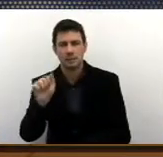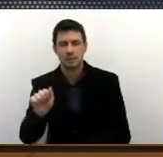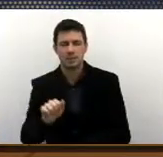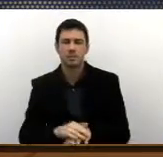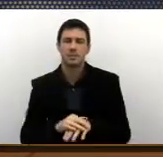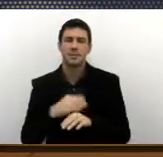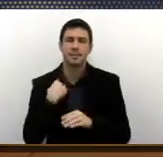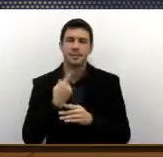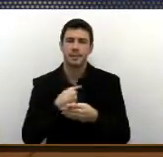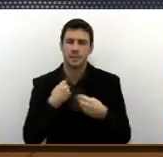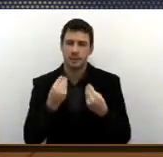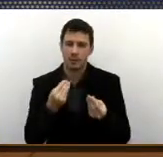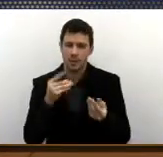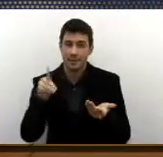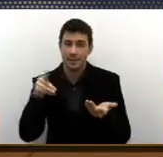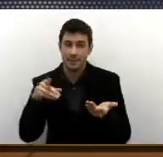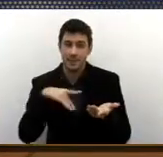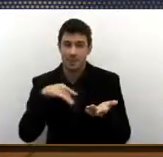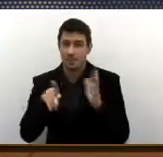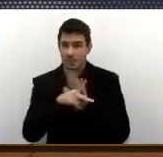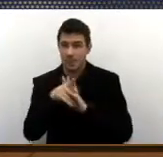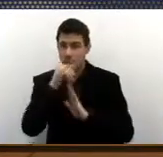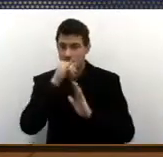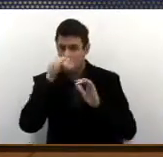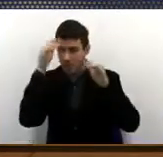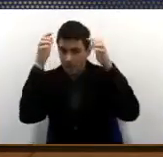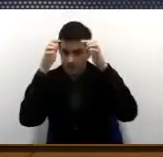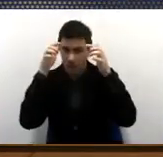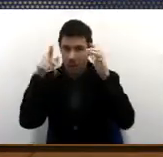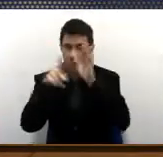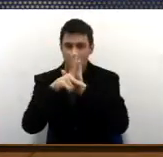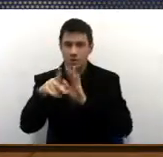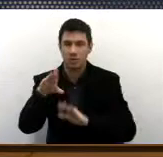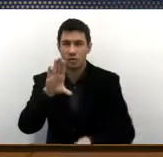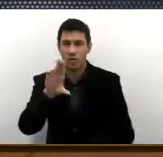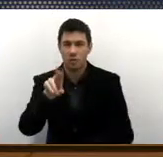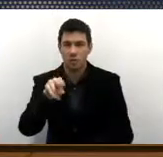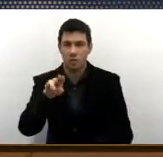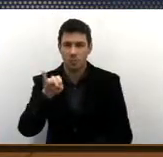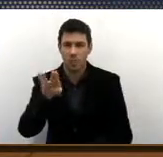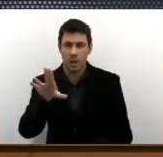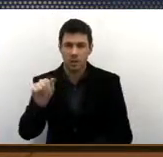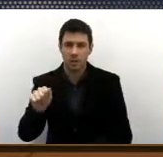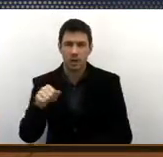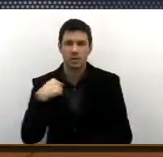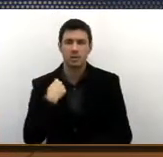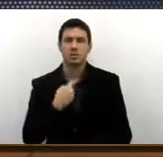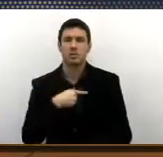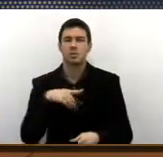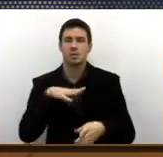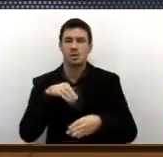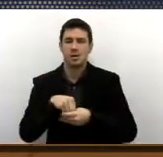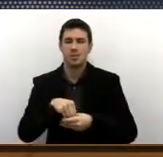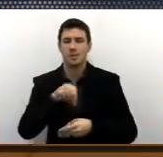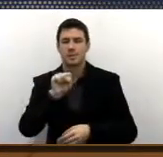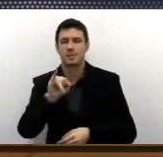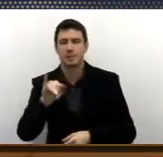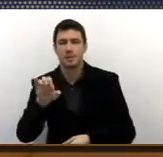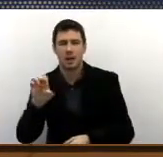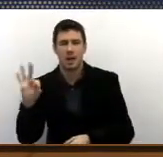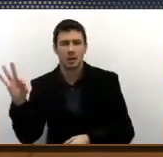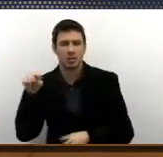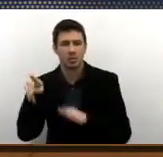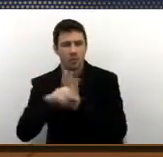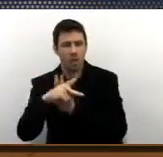considerado o rei de Cumbica, nobre vereador, nós temos lá o Ciete, só citou do Ciete de Cumbica,